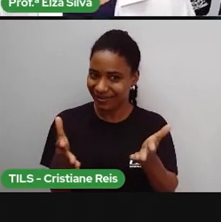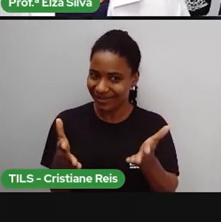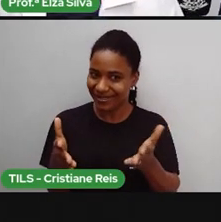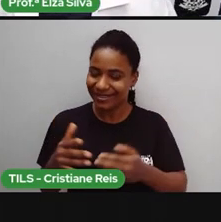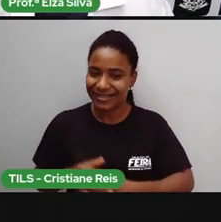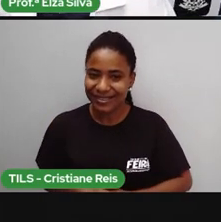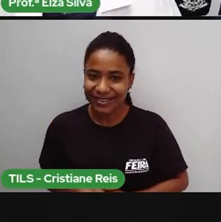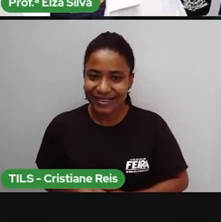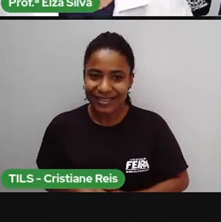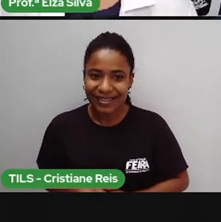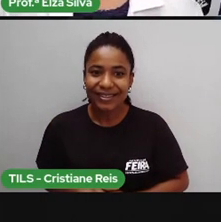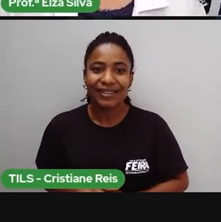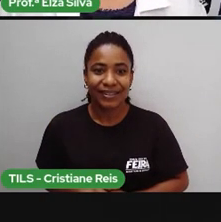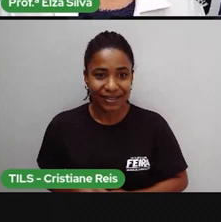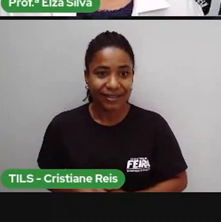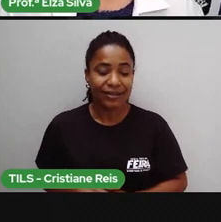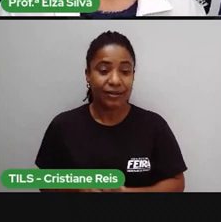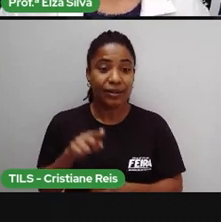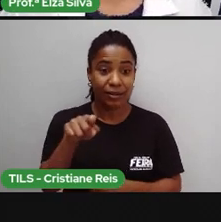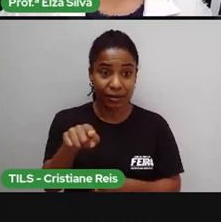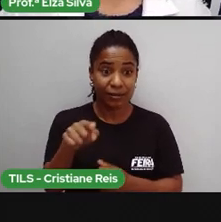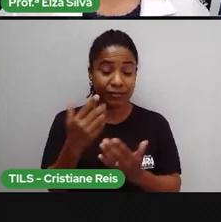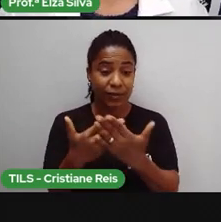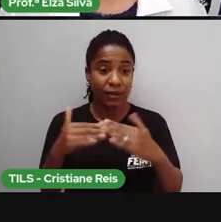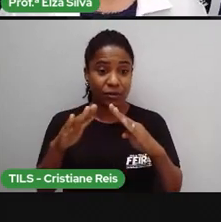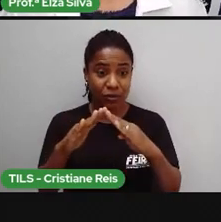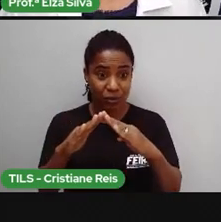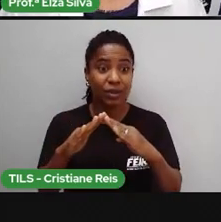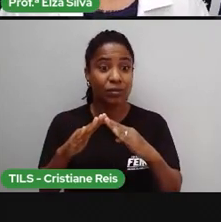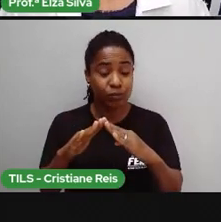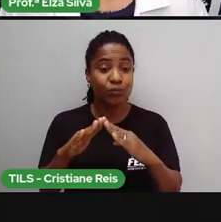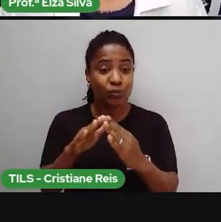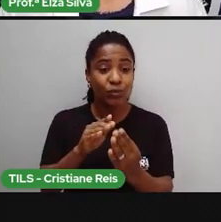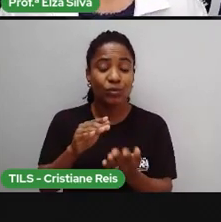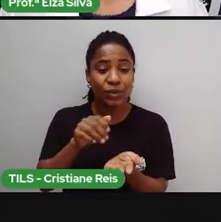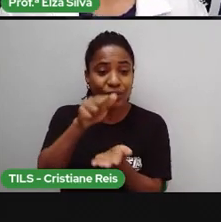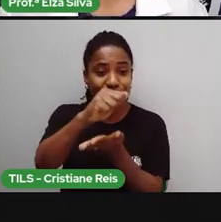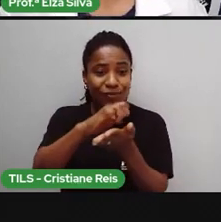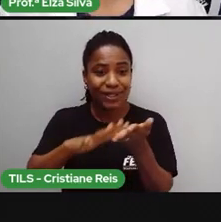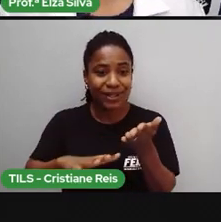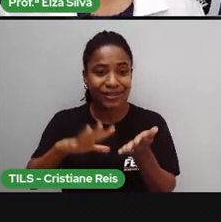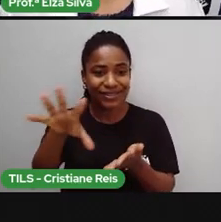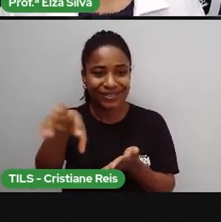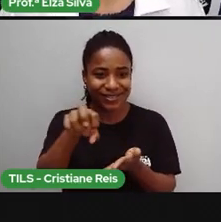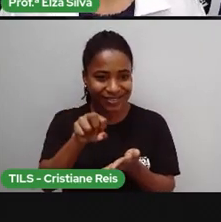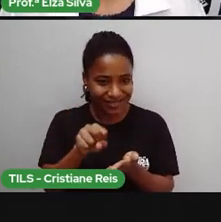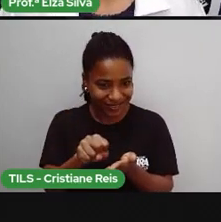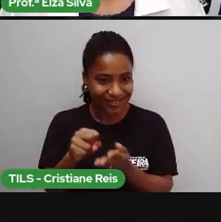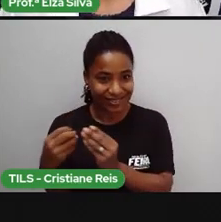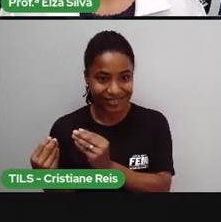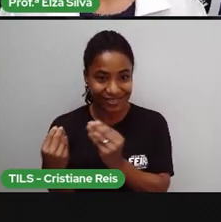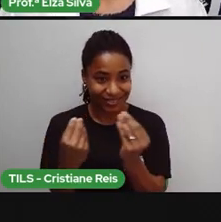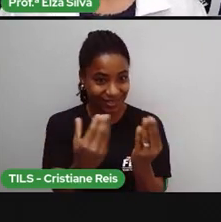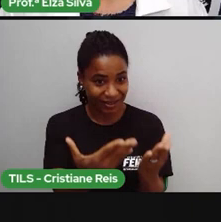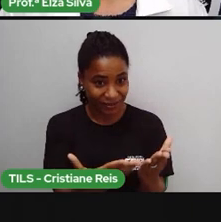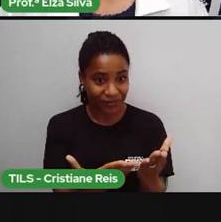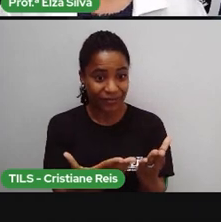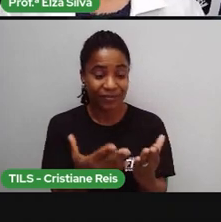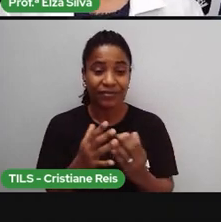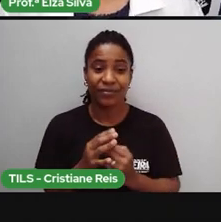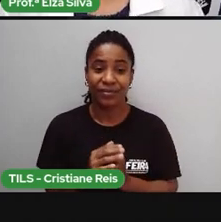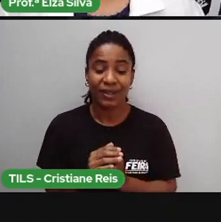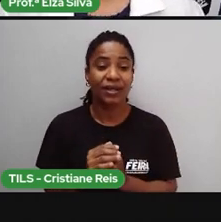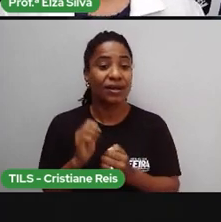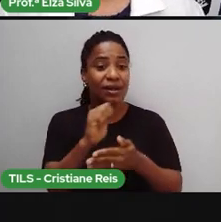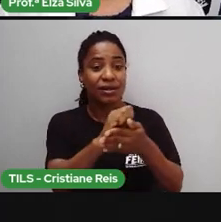Na atividade impressa que vocês irão receber da escola onde vocês estudam, tem esta